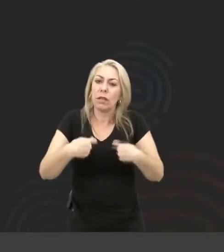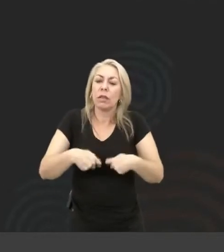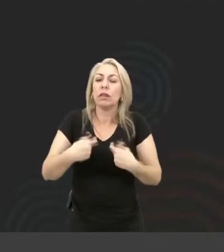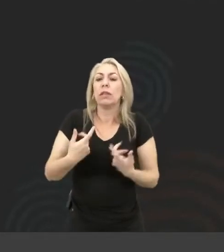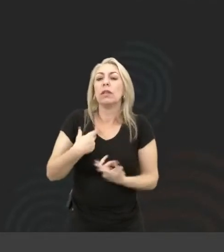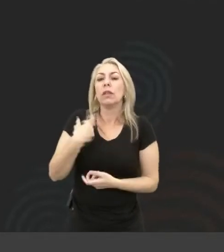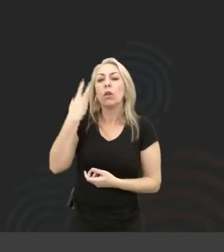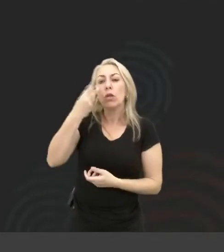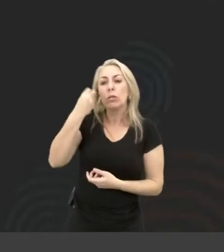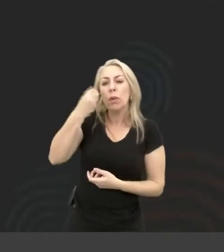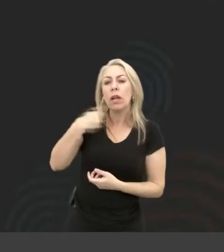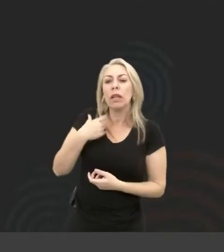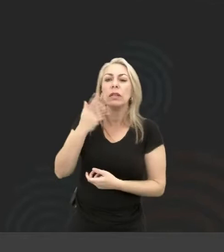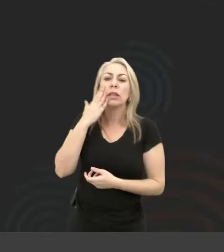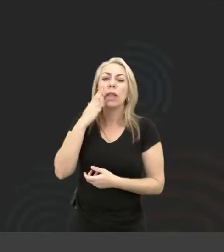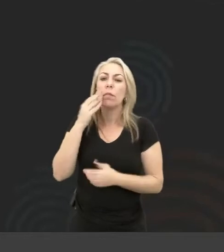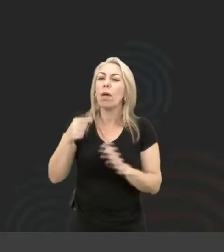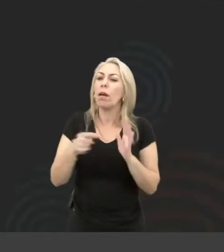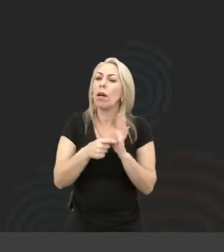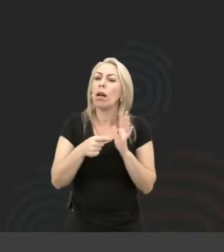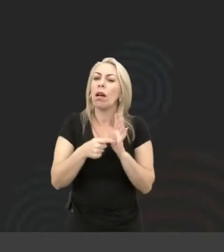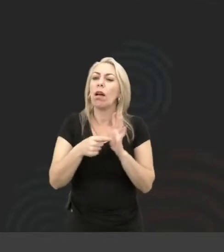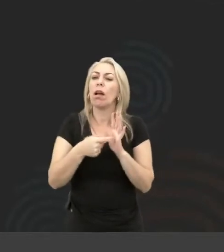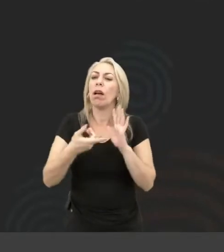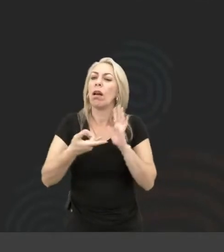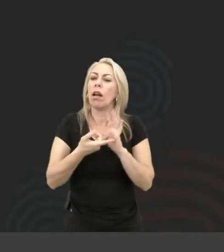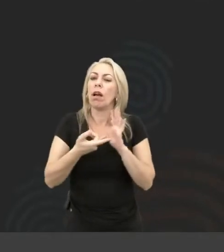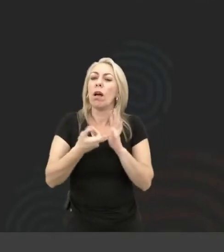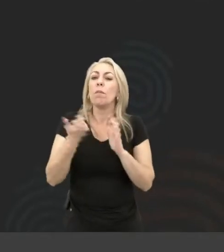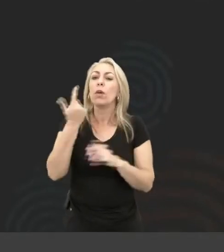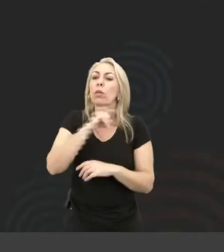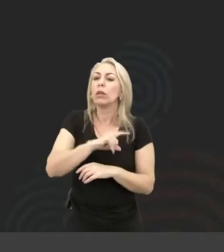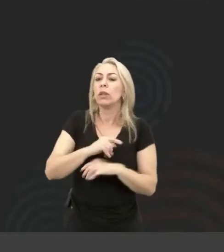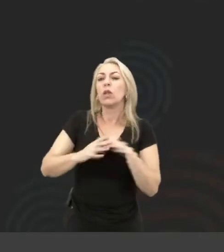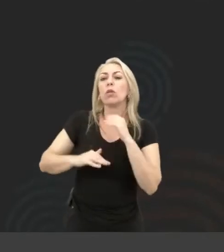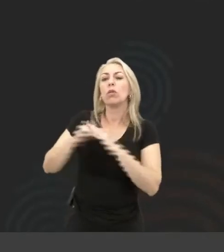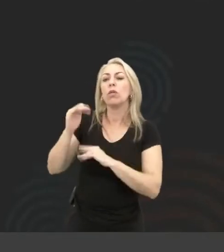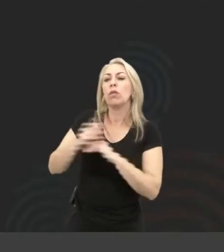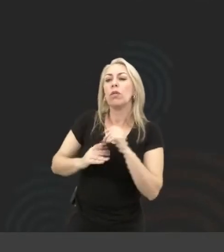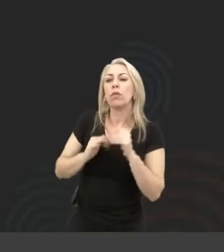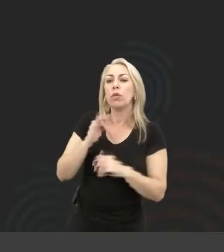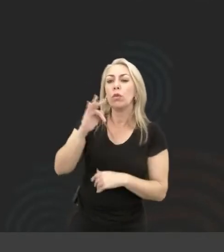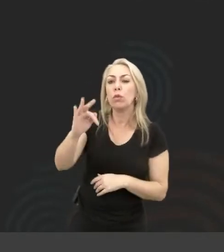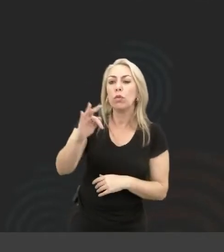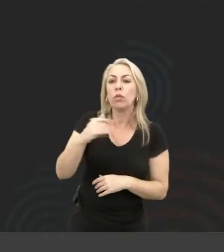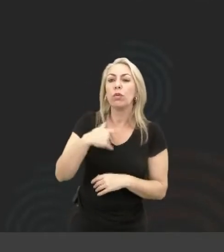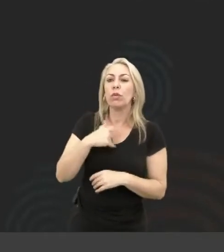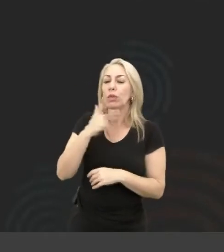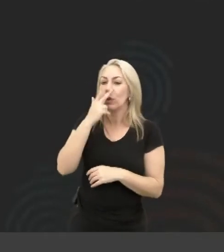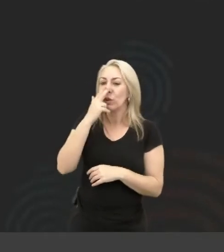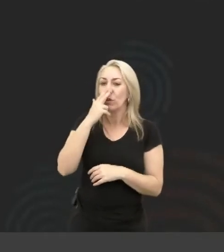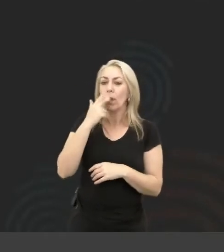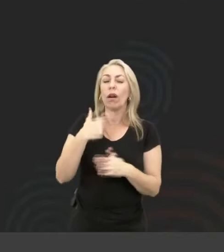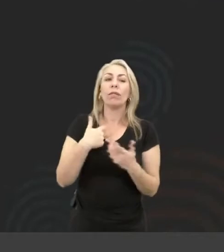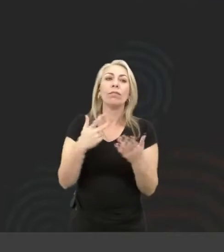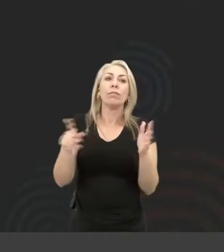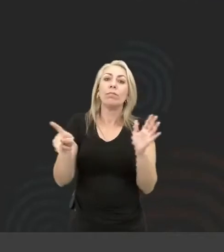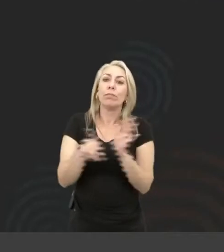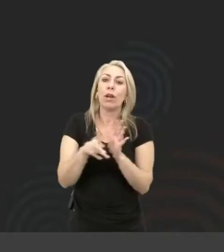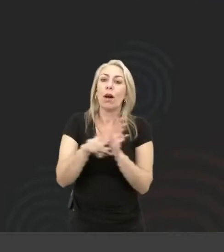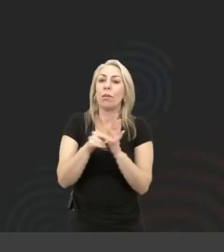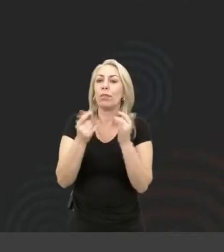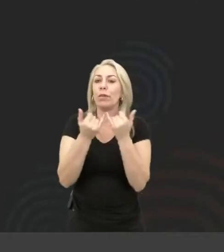expertise, né? De programação para que a gente consiga construir o futuro, né? Voltando lá no futuro sendo escrito em linhas de código.